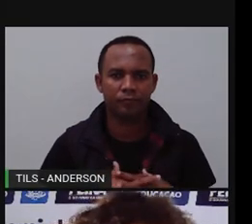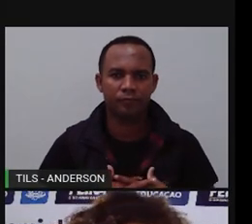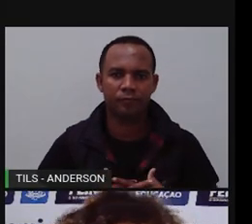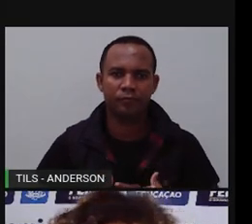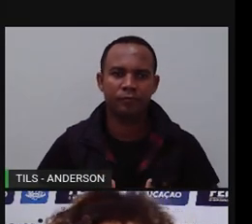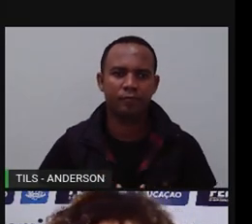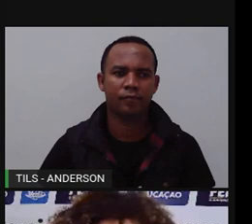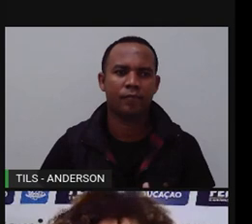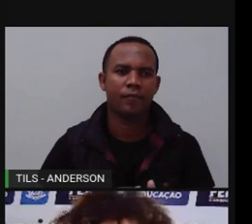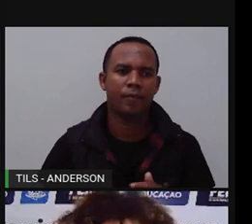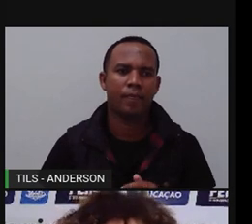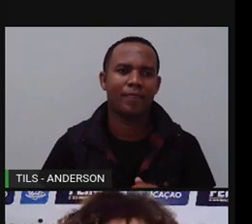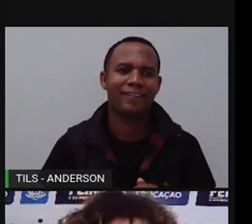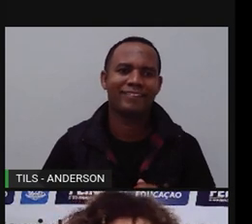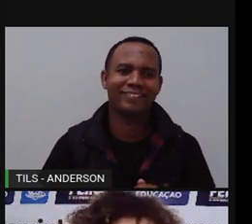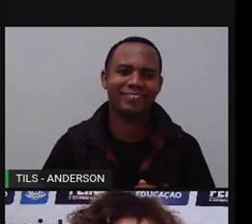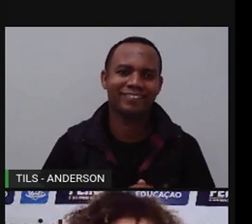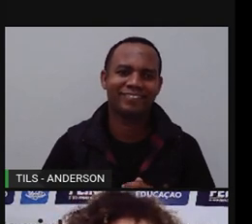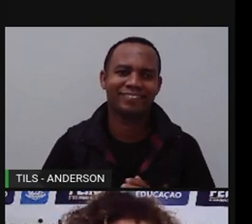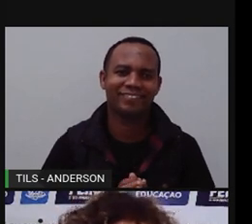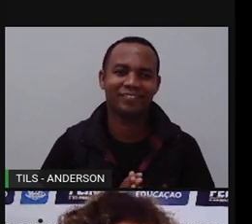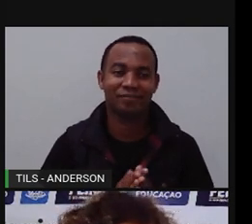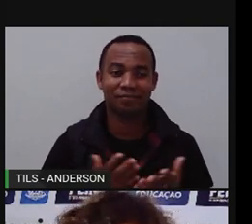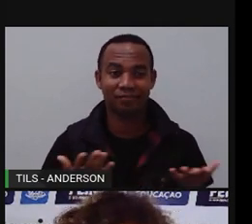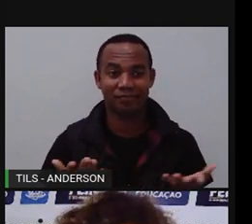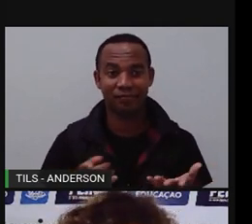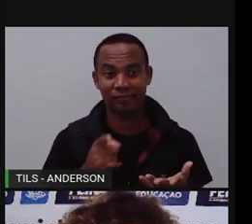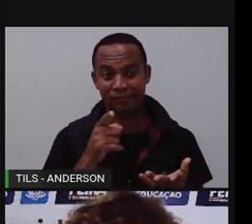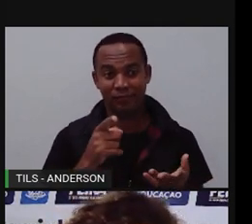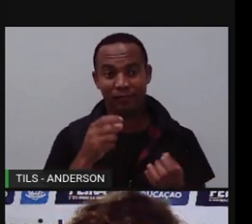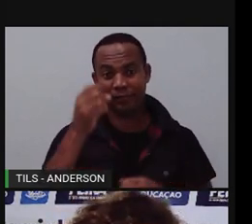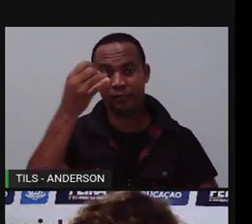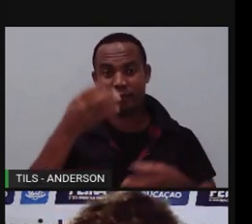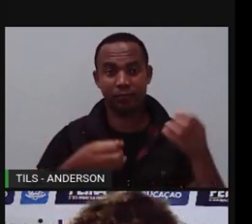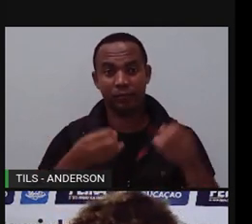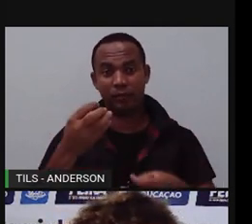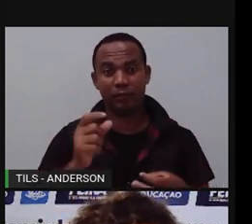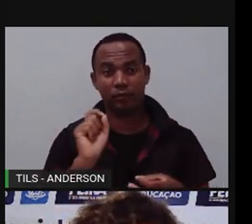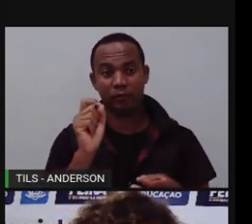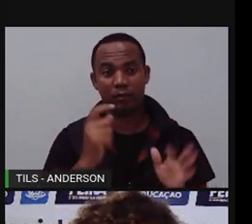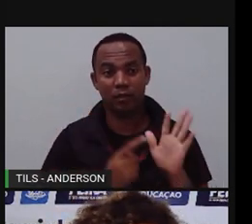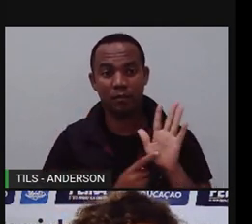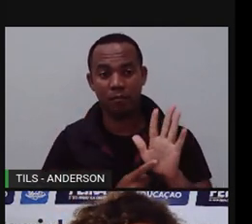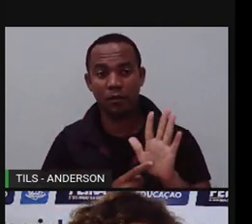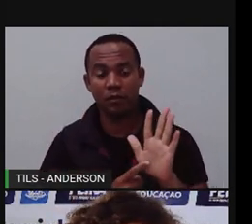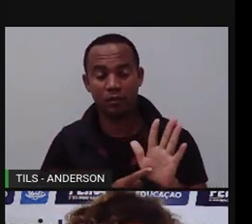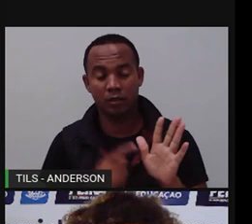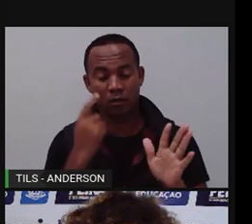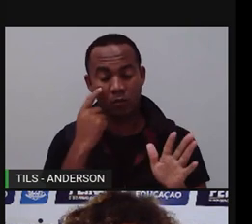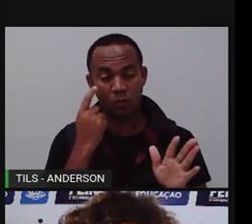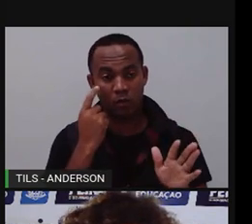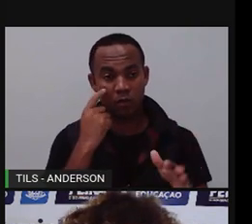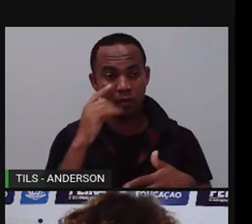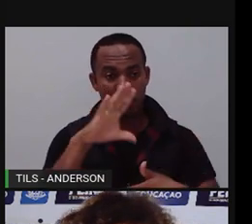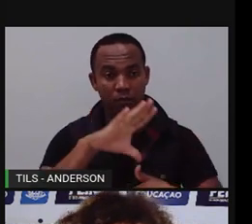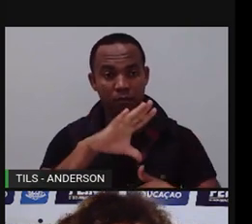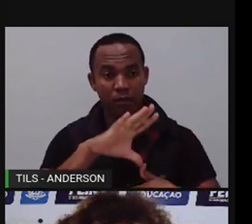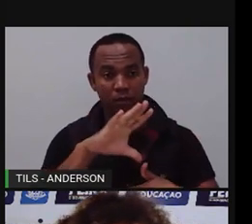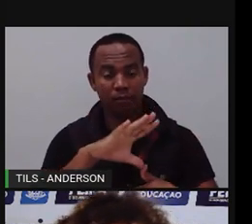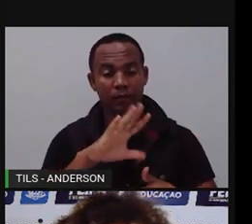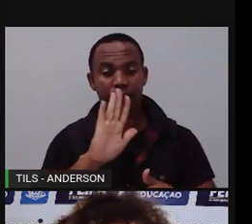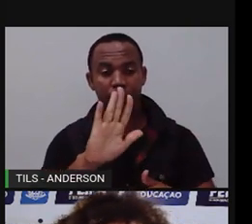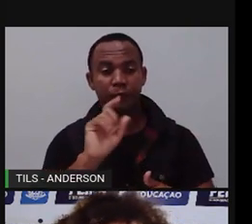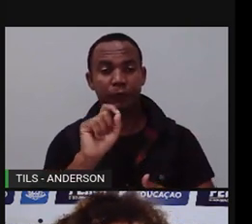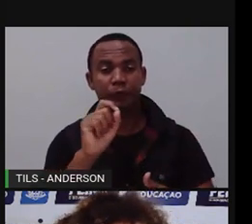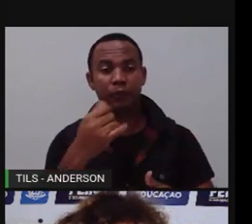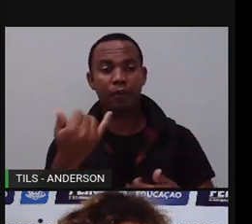Anderson chegou primeiro que ele está com pressa. E aí, ela fala que vai mostrar um mapa, mas ela acaba não mostrando, porque é uma informação muito